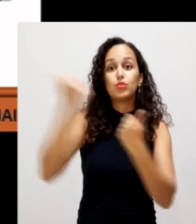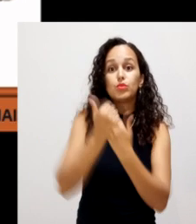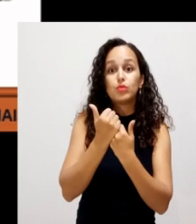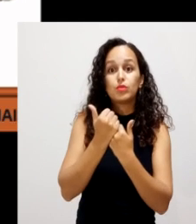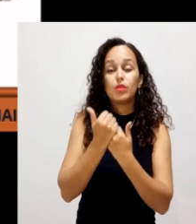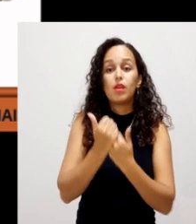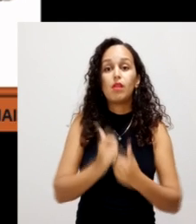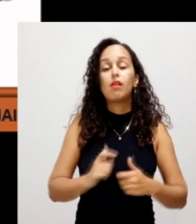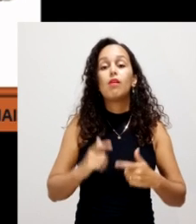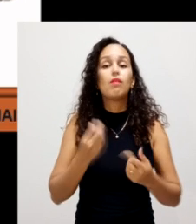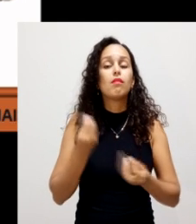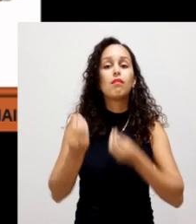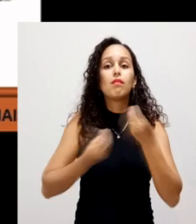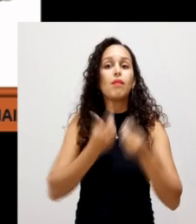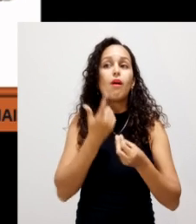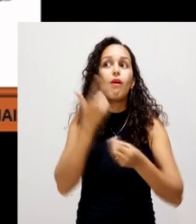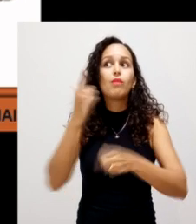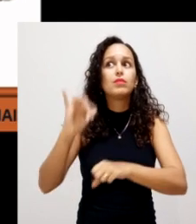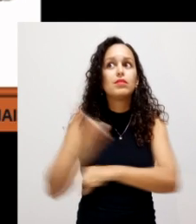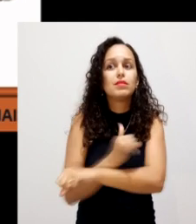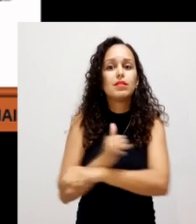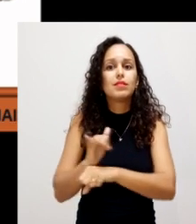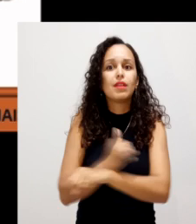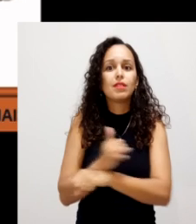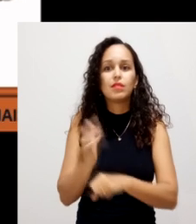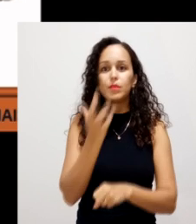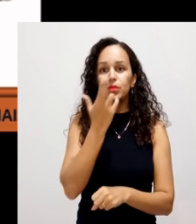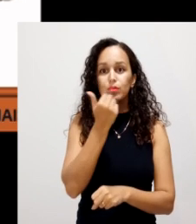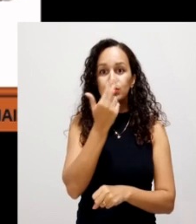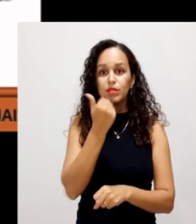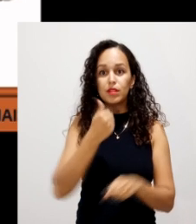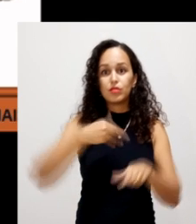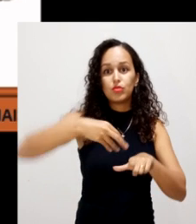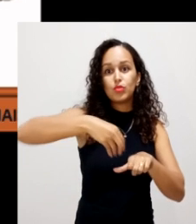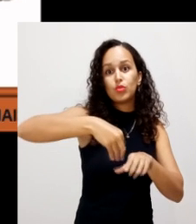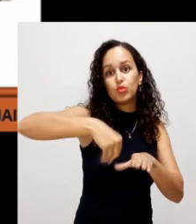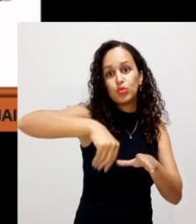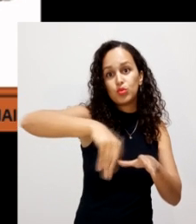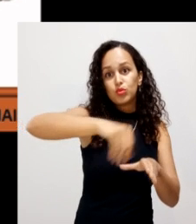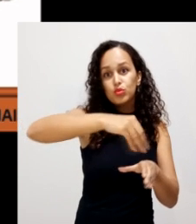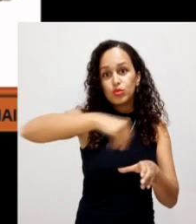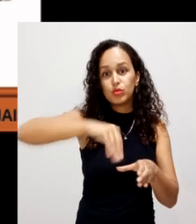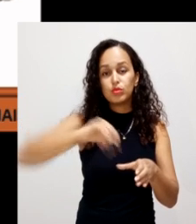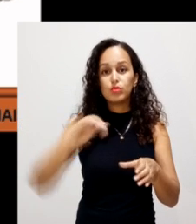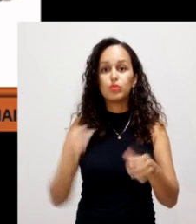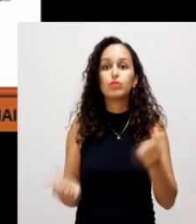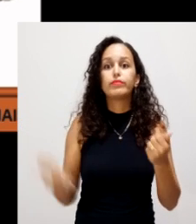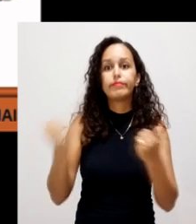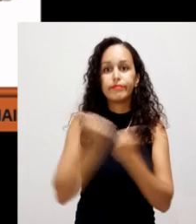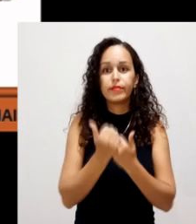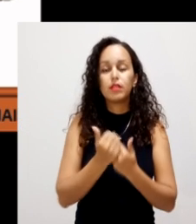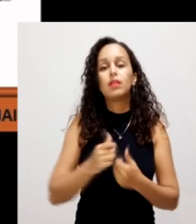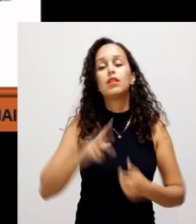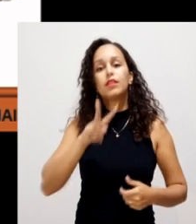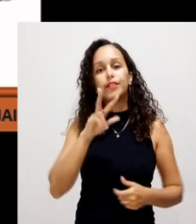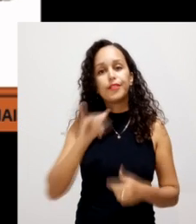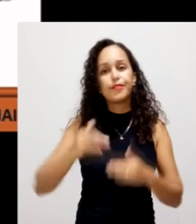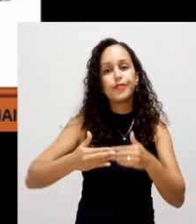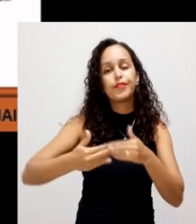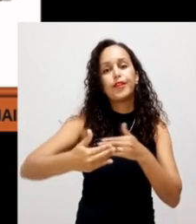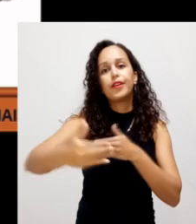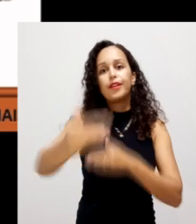forma de nós estarmos repondo esses nutrientes do solo. Porque cada vez vai ficar mais caro e mais difícil a aquisição de